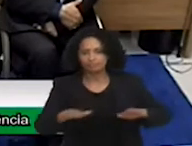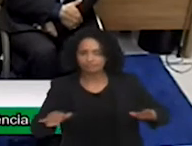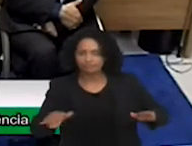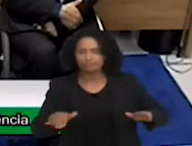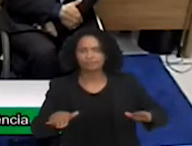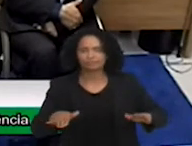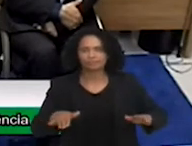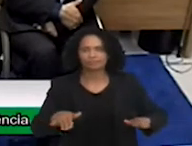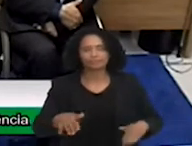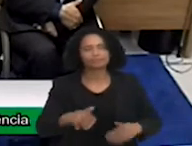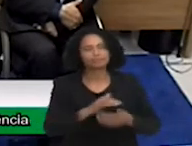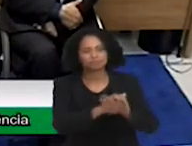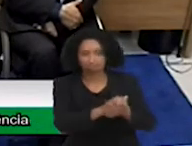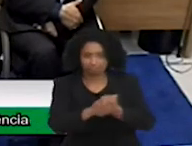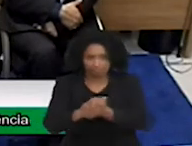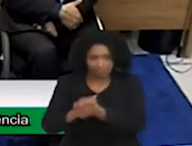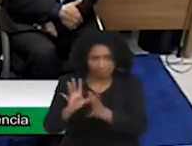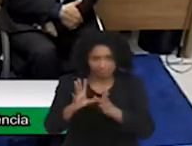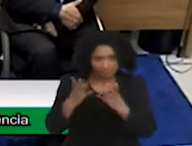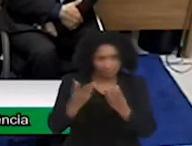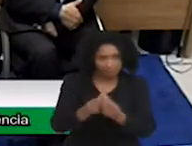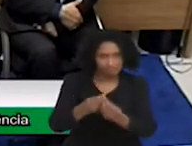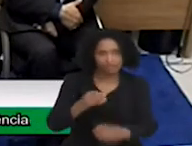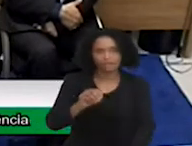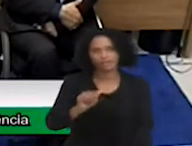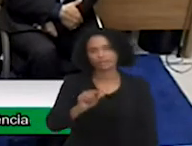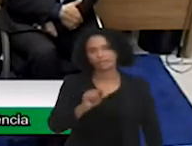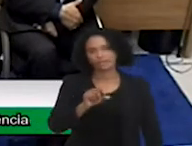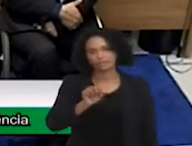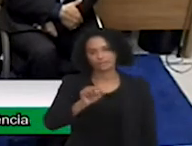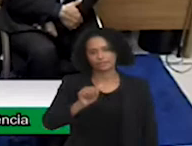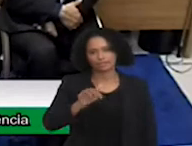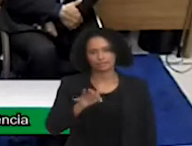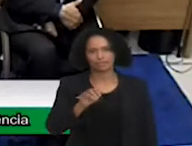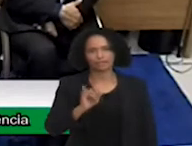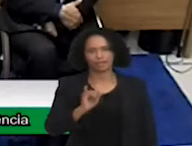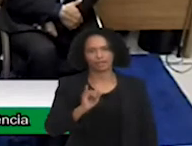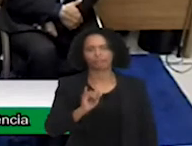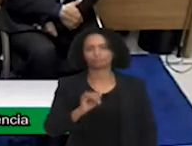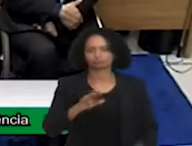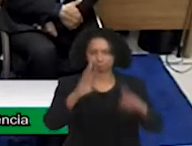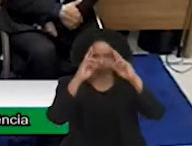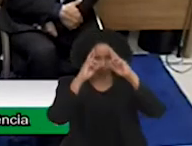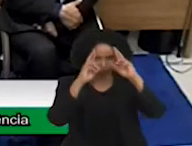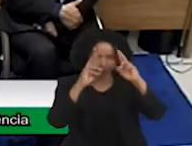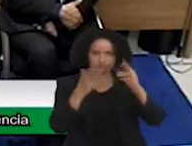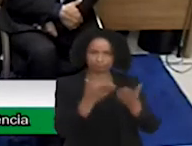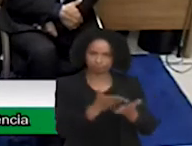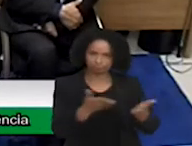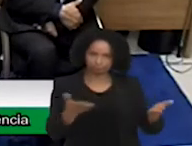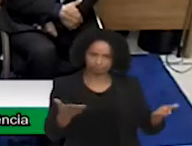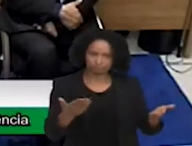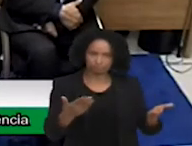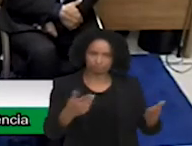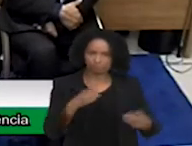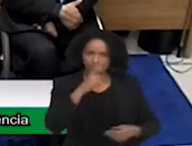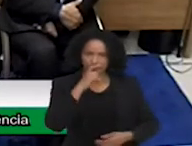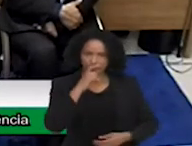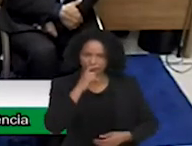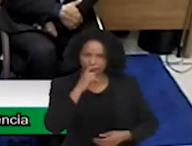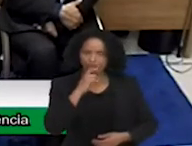saudação também família Assaf, a qual a gente tem um respeito muito grande. Vejo que seu pai, que está aí junto também,